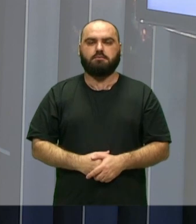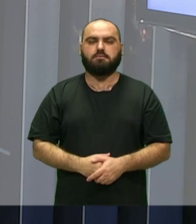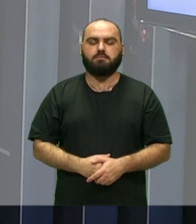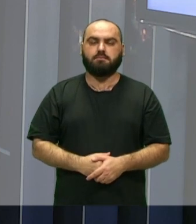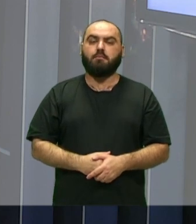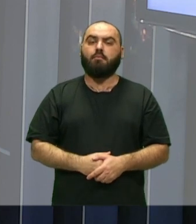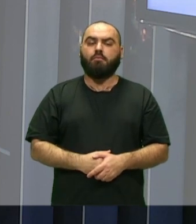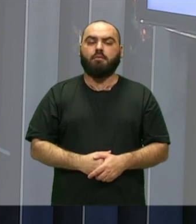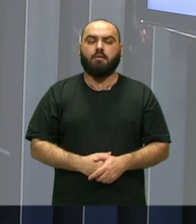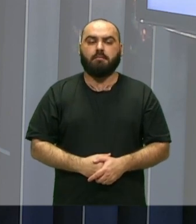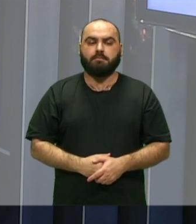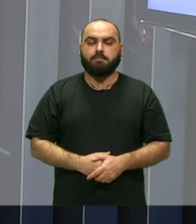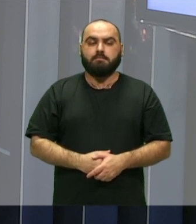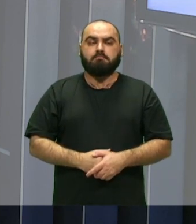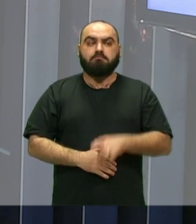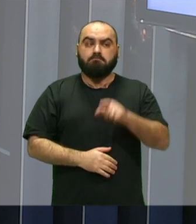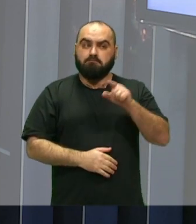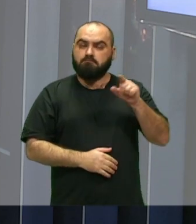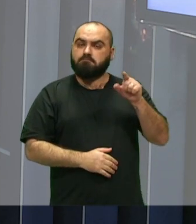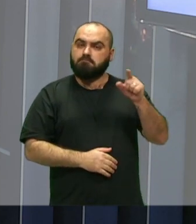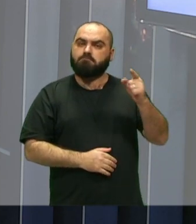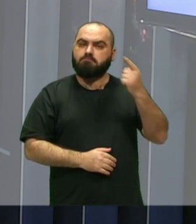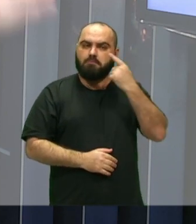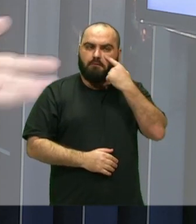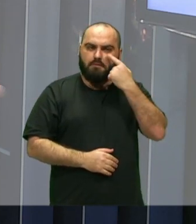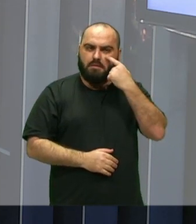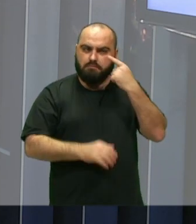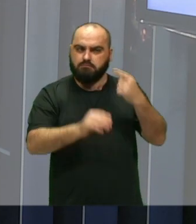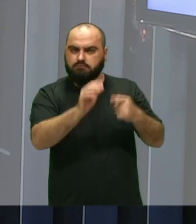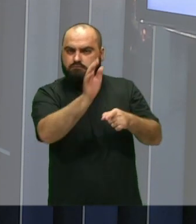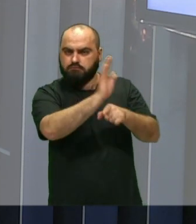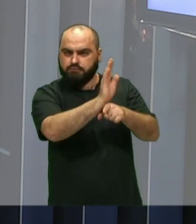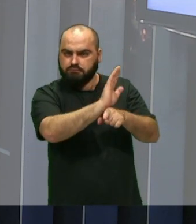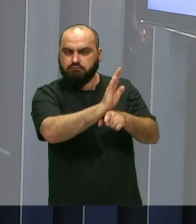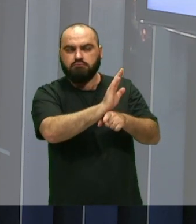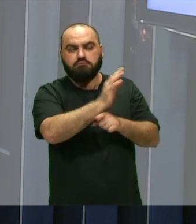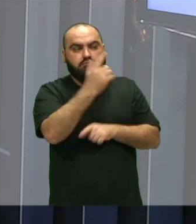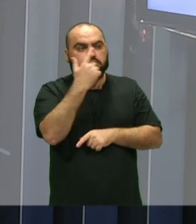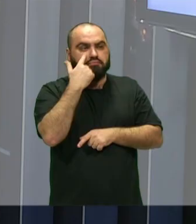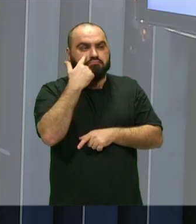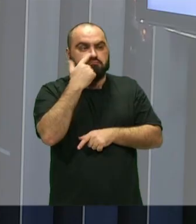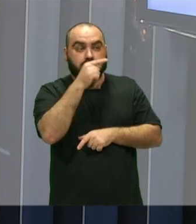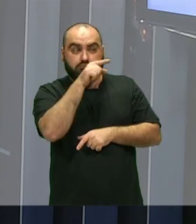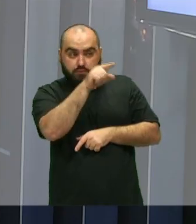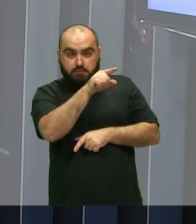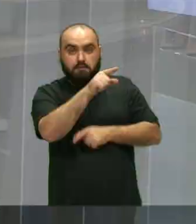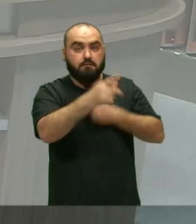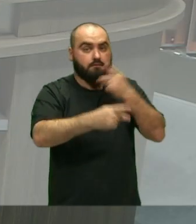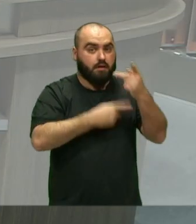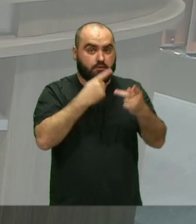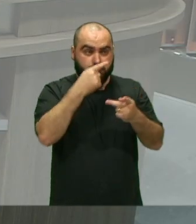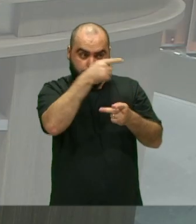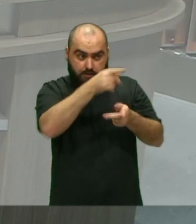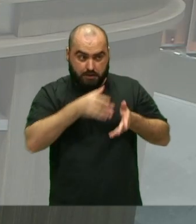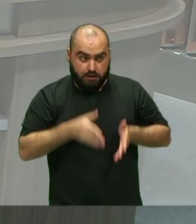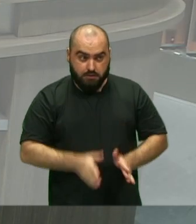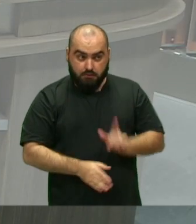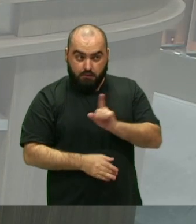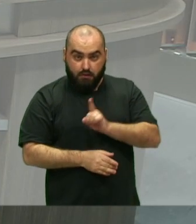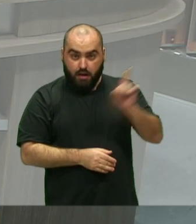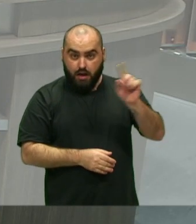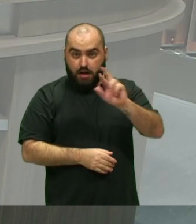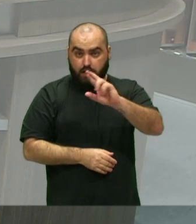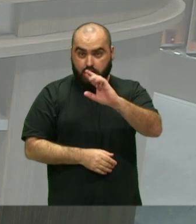Você até fala Num dos documentários Que a gente assistiu, né? Que tem sobre Você é originária lá Do Recife mesmo, né?